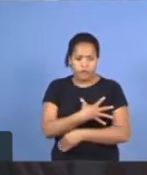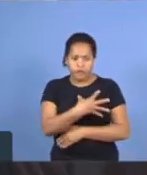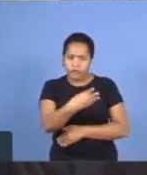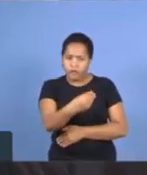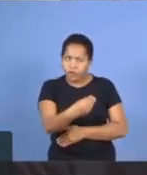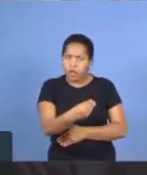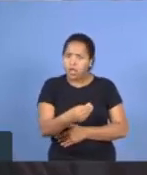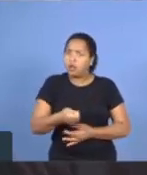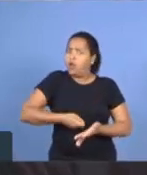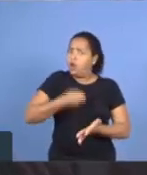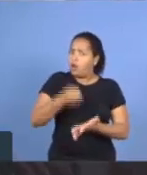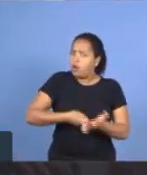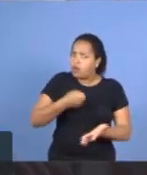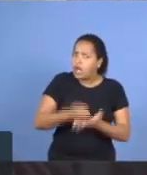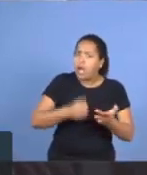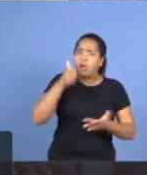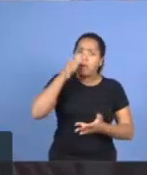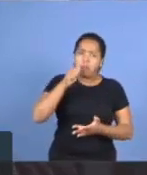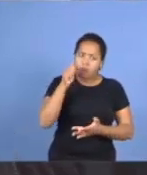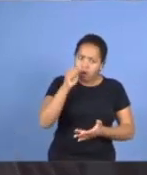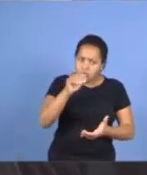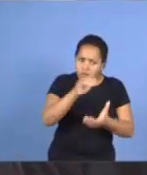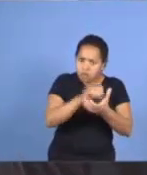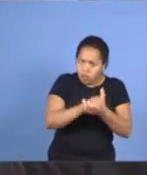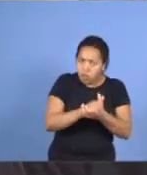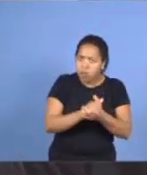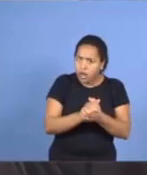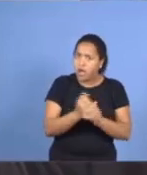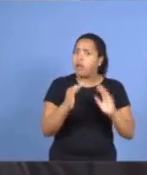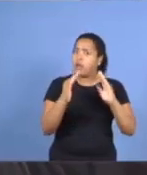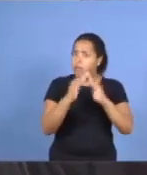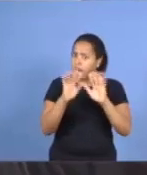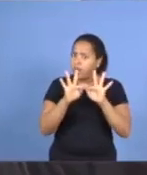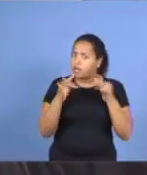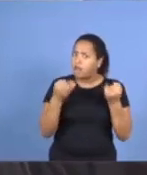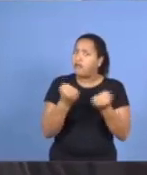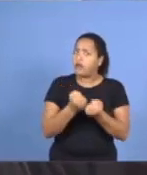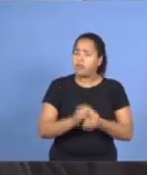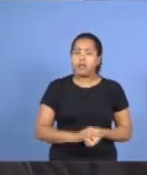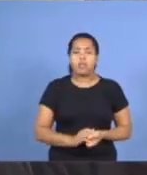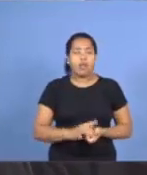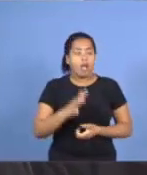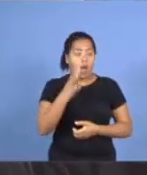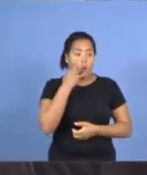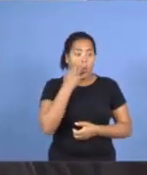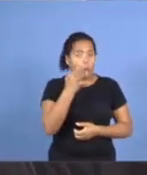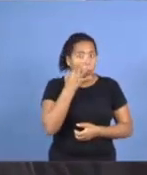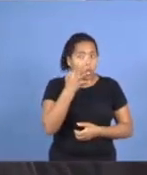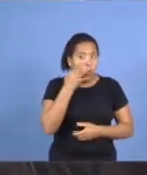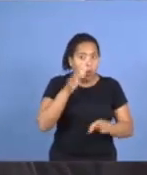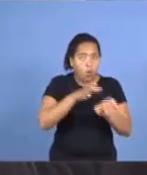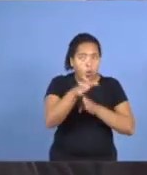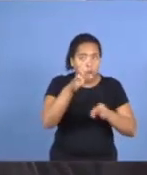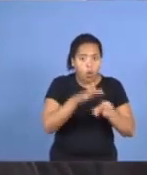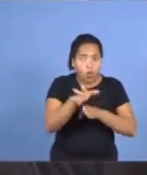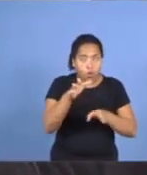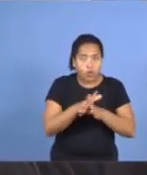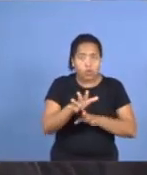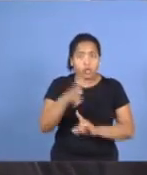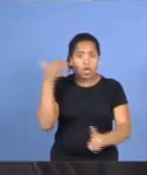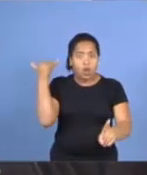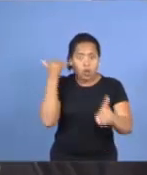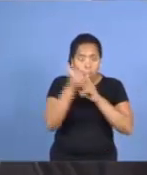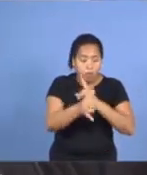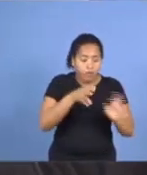pelas vossas mulheres e pelas vossas casas. Uma alerta que o profeta fez aos nobres e